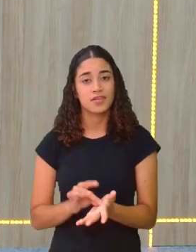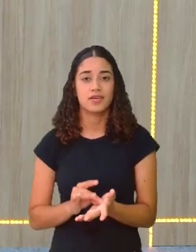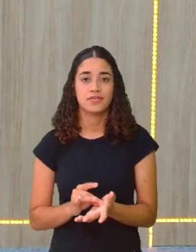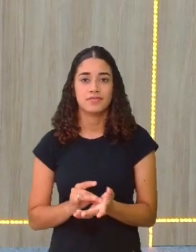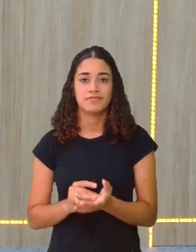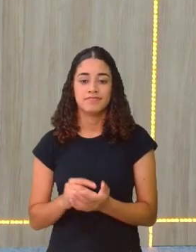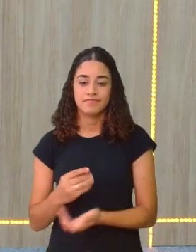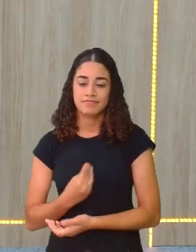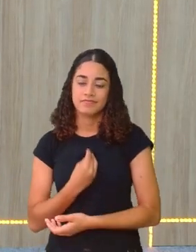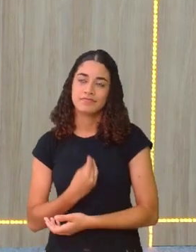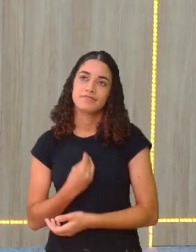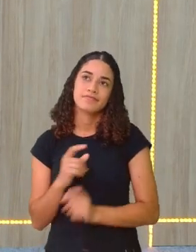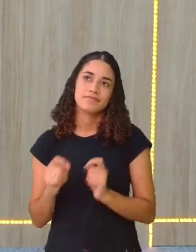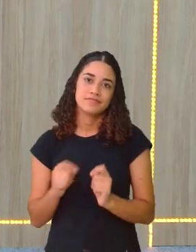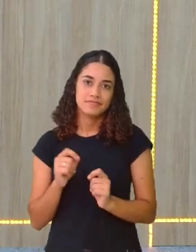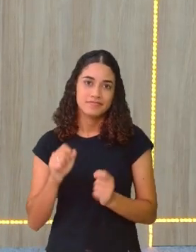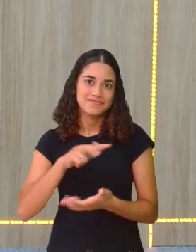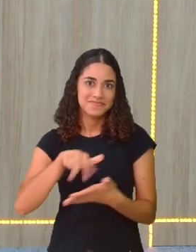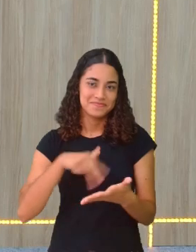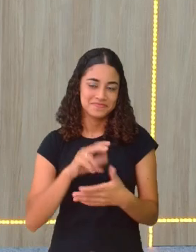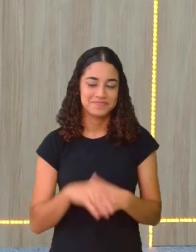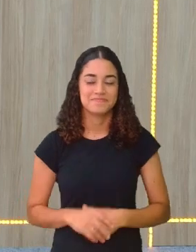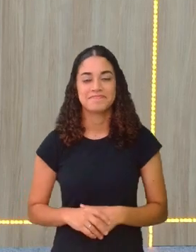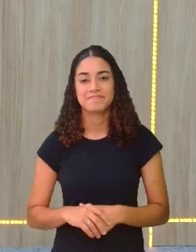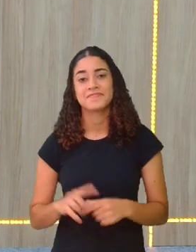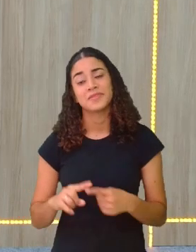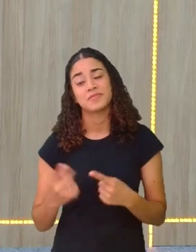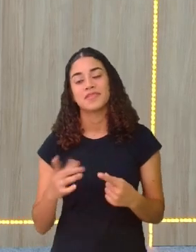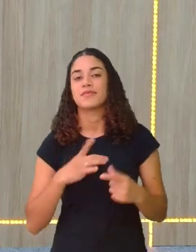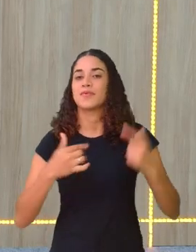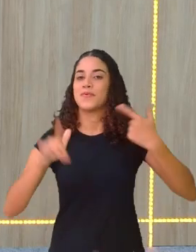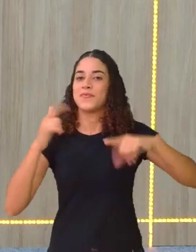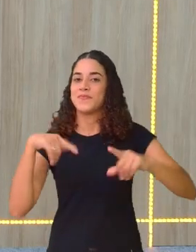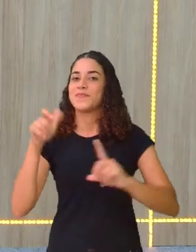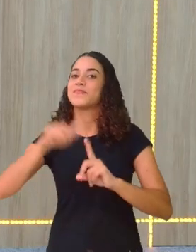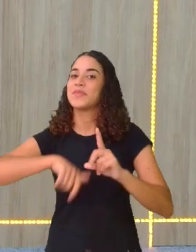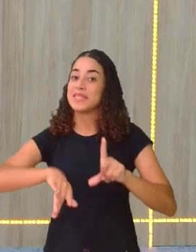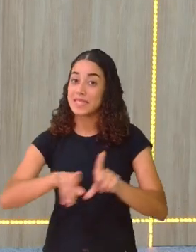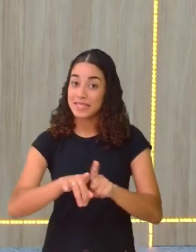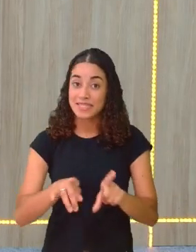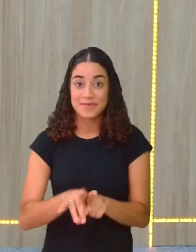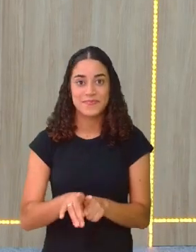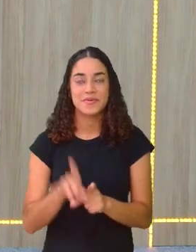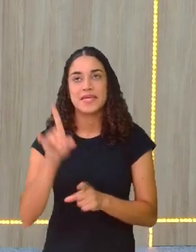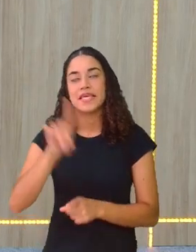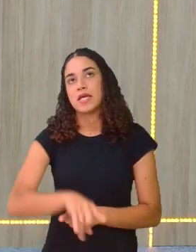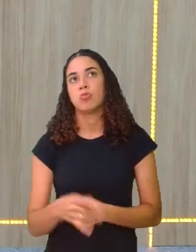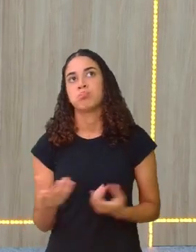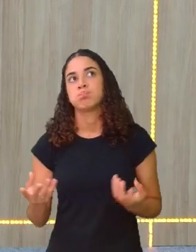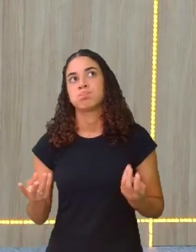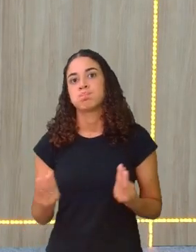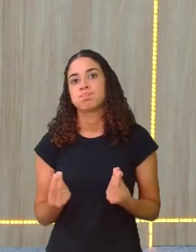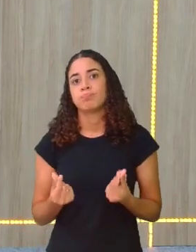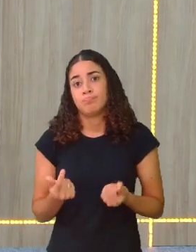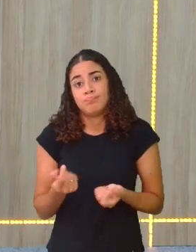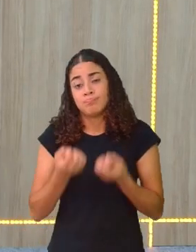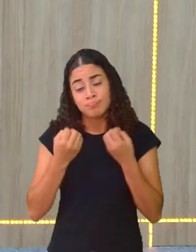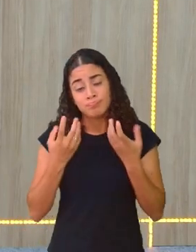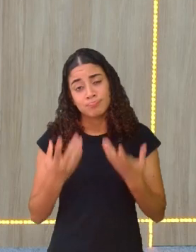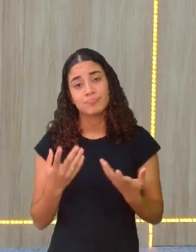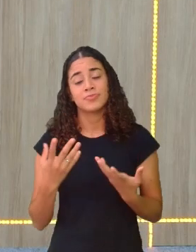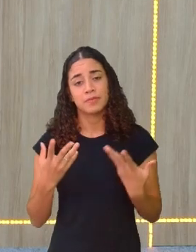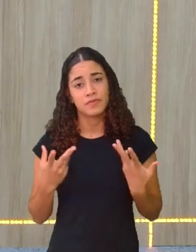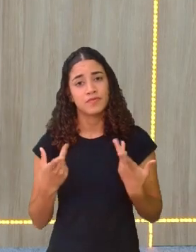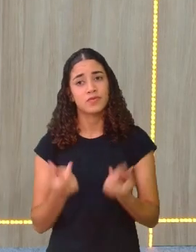vivenciando aquele folguedo. Mas, tem outros personagens que são fantásticos. São